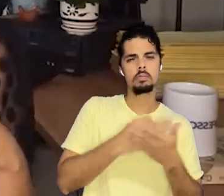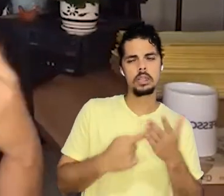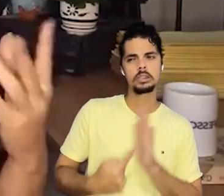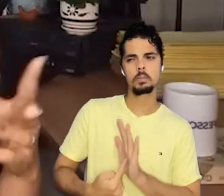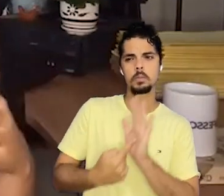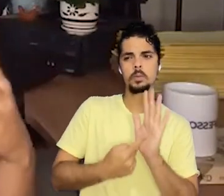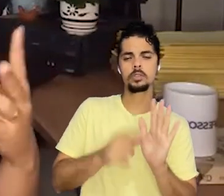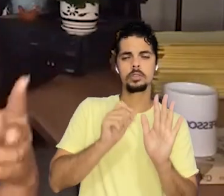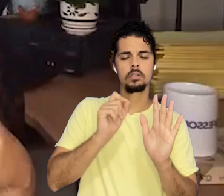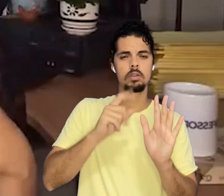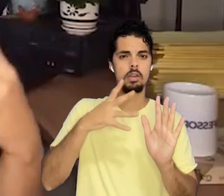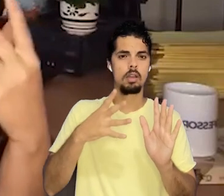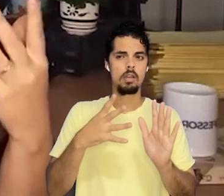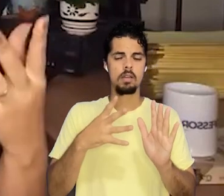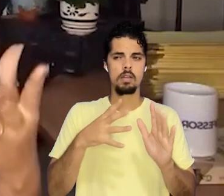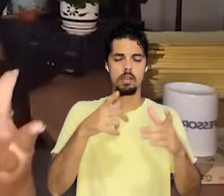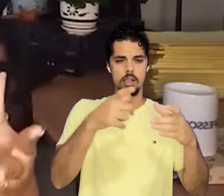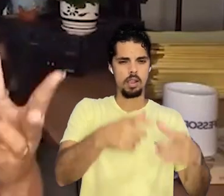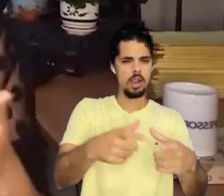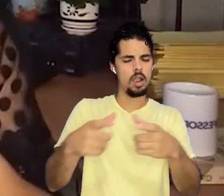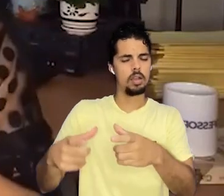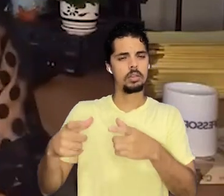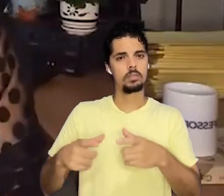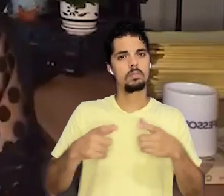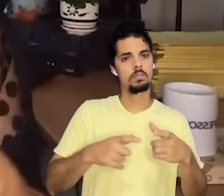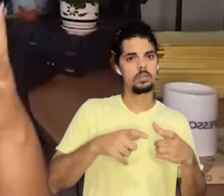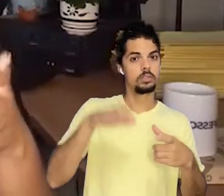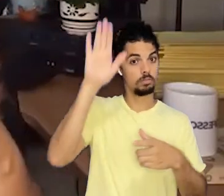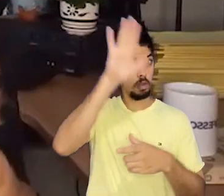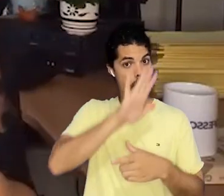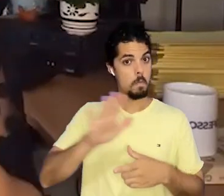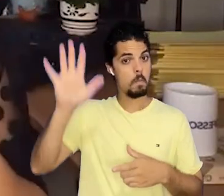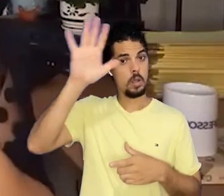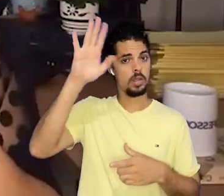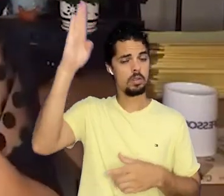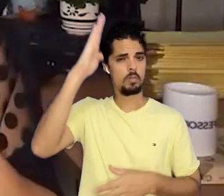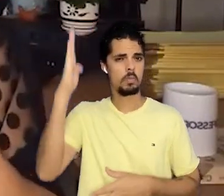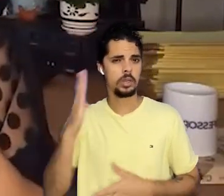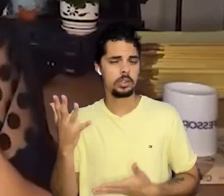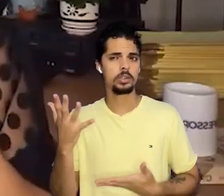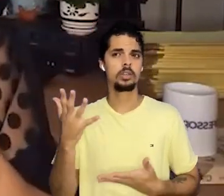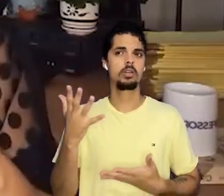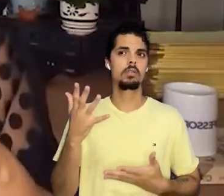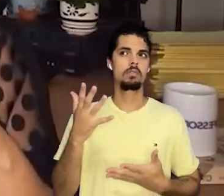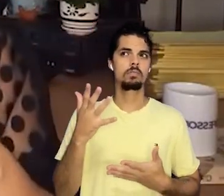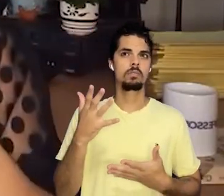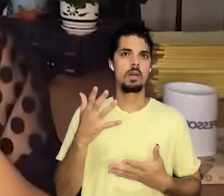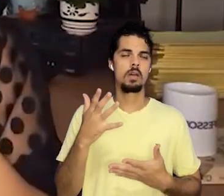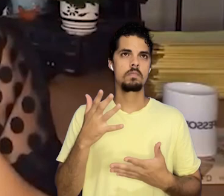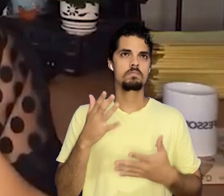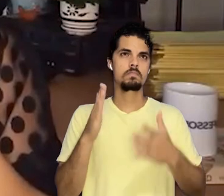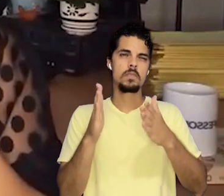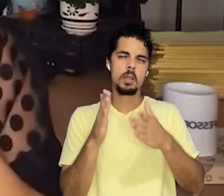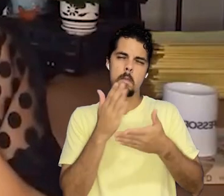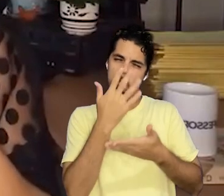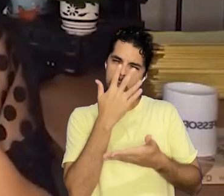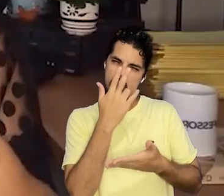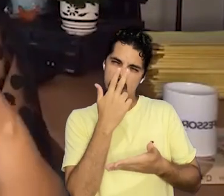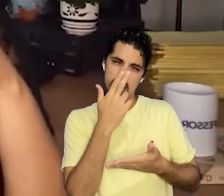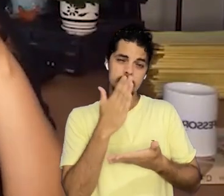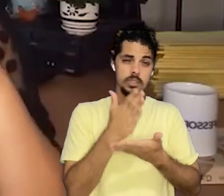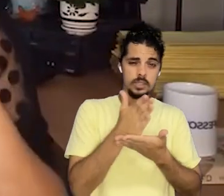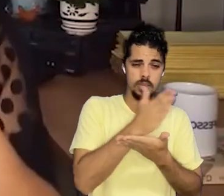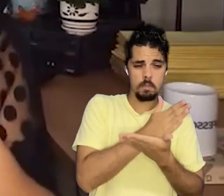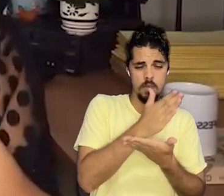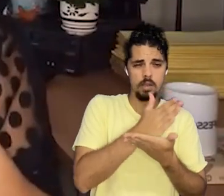participaram de forma diferente, cada uma delas, desse processo de independência e que essa independência não